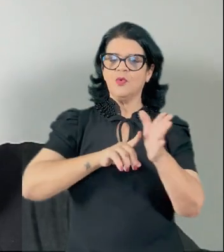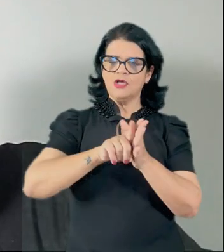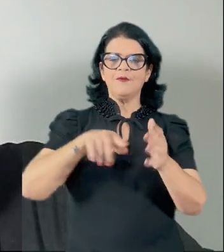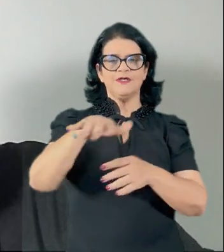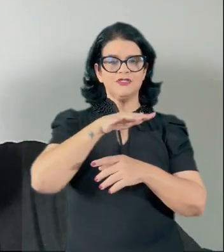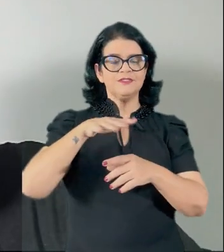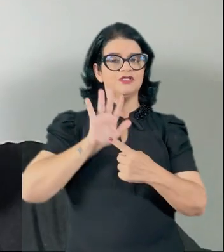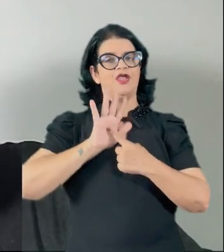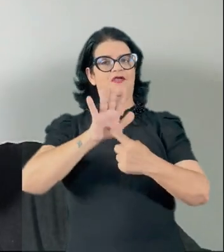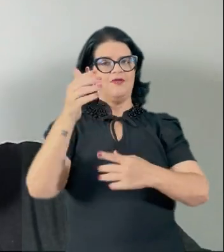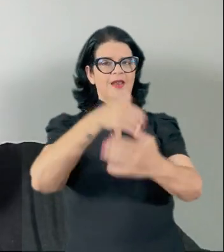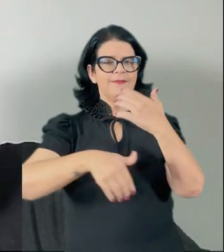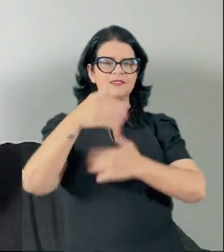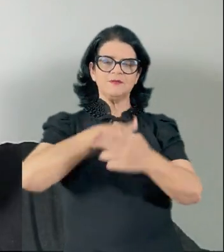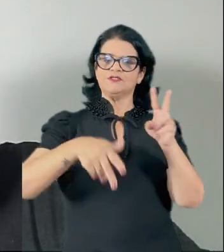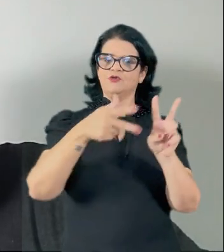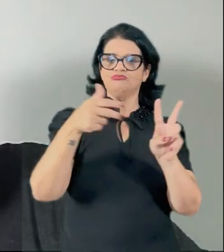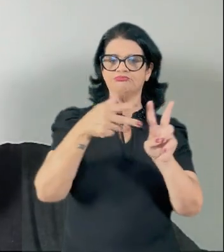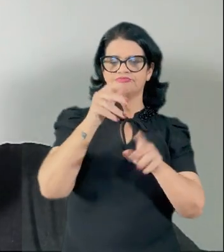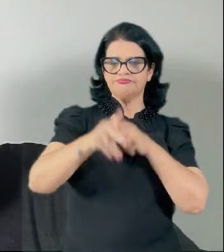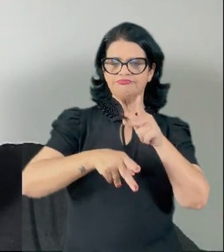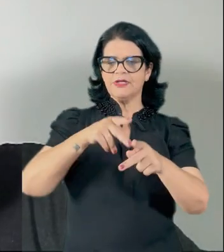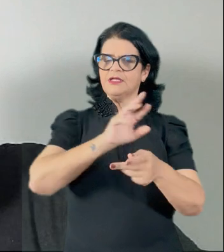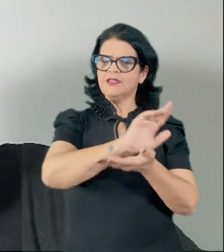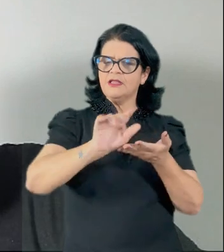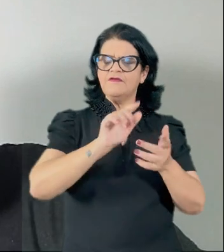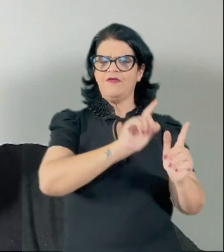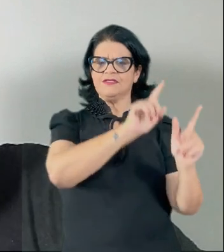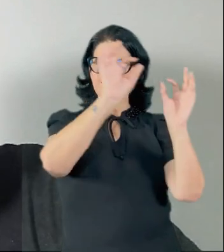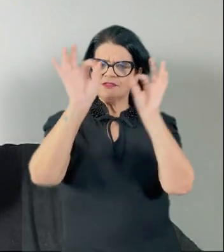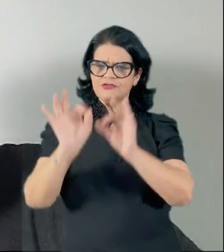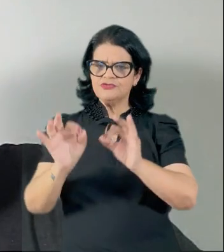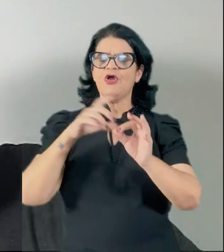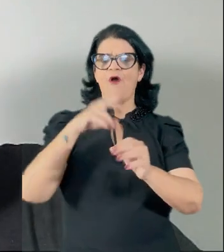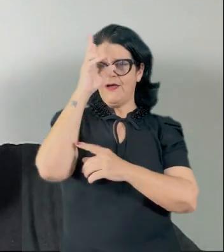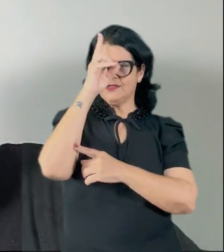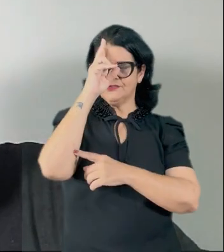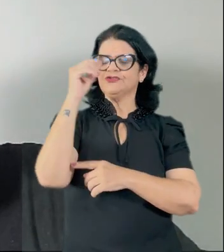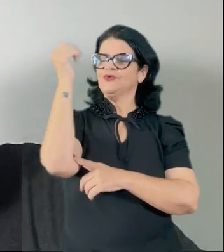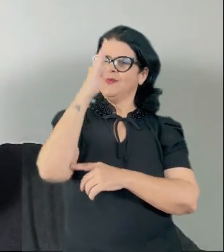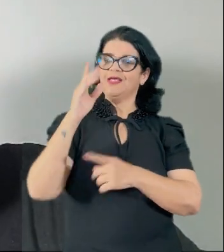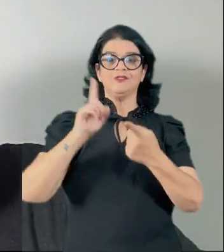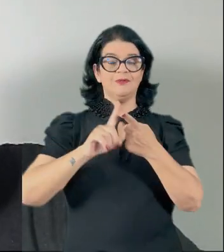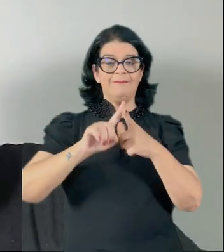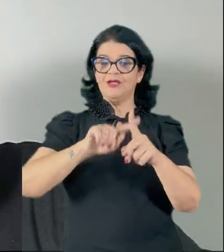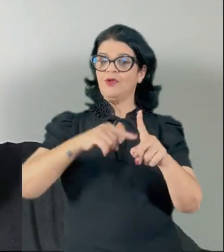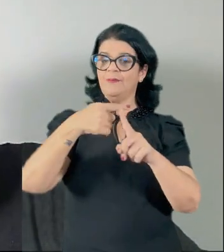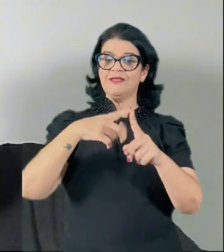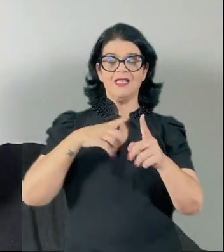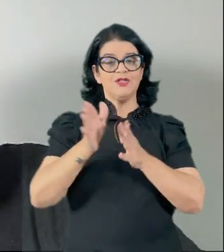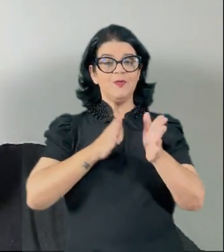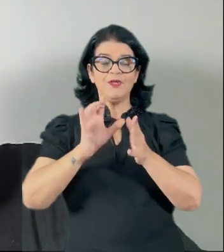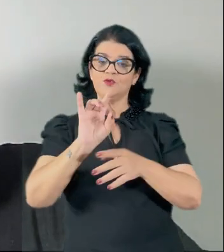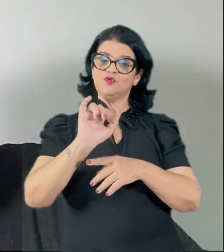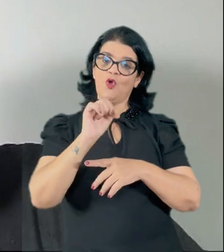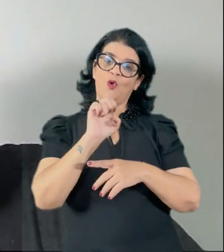Porém, as atuais pesquisas na área revelam a participação dos povos indígenas em diversas ocasiões da história do Brasil, indo